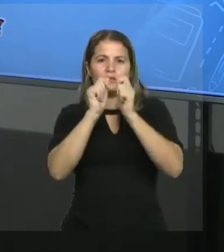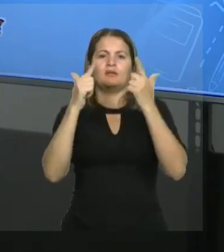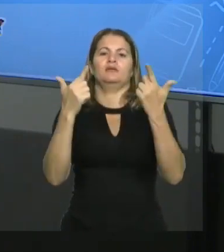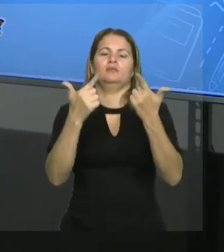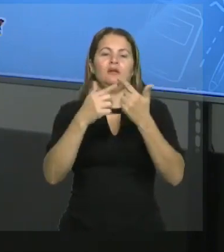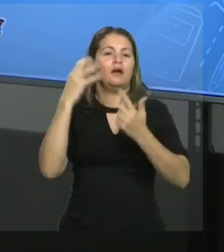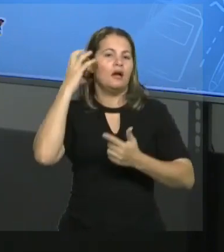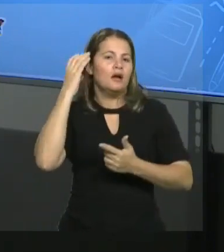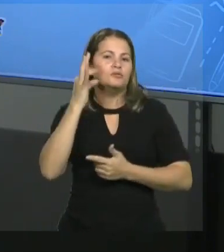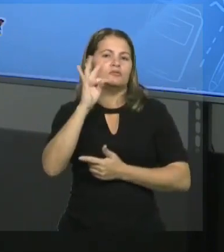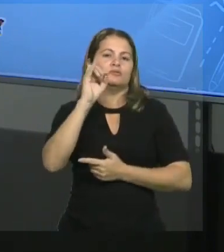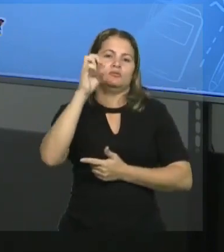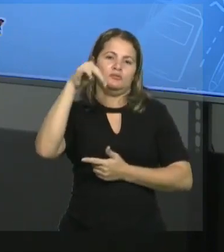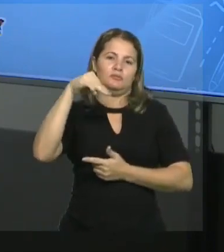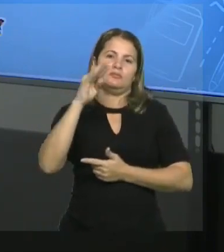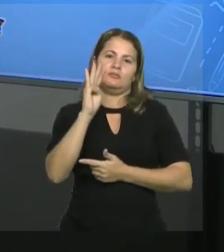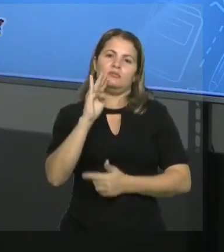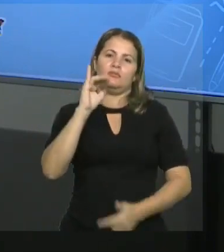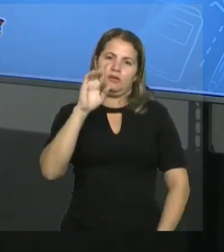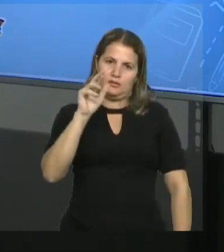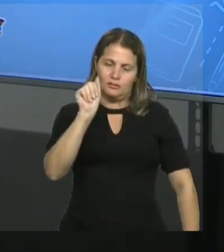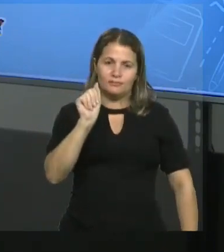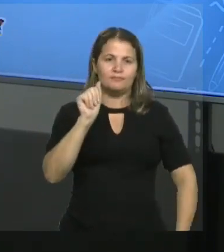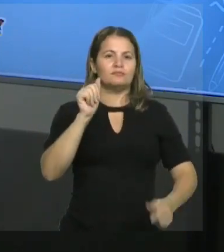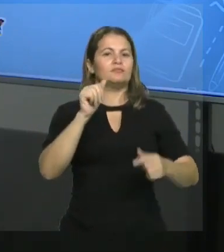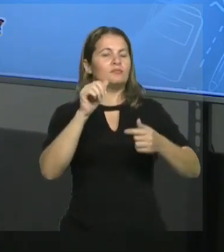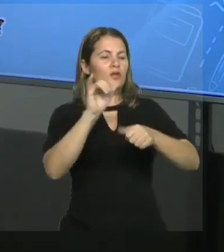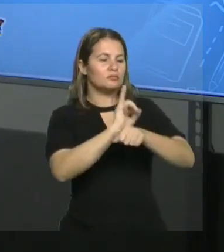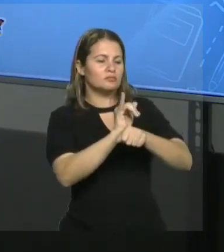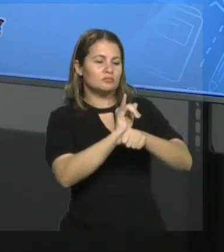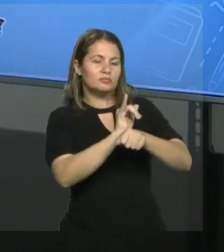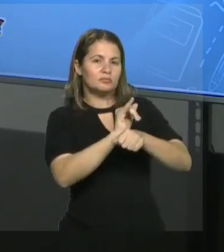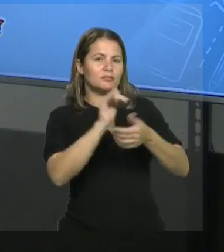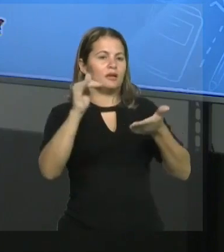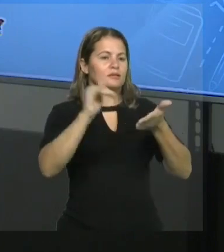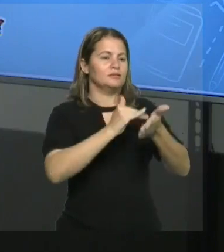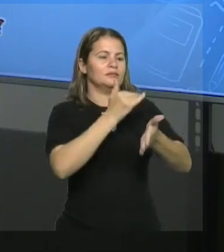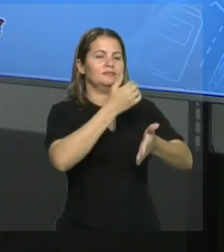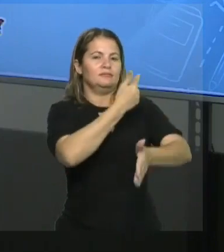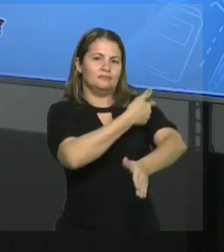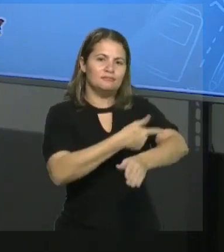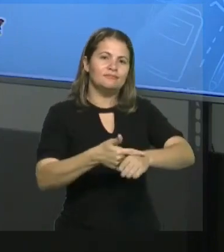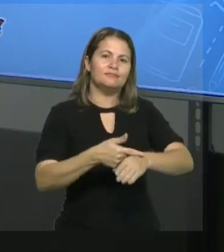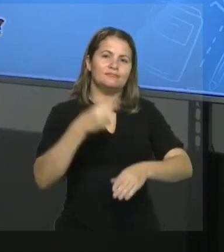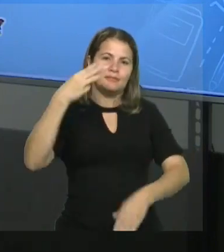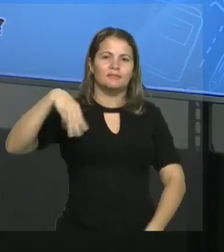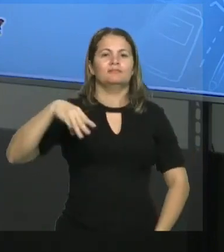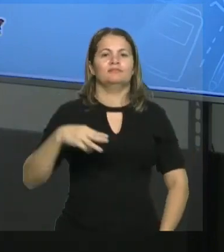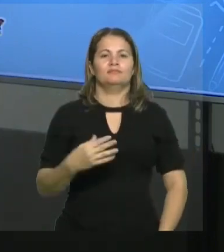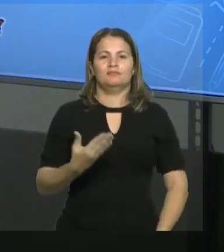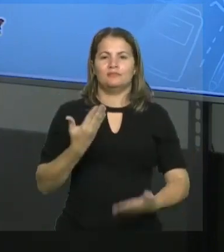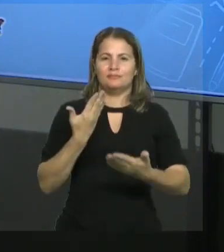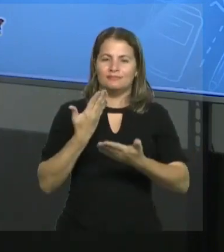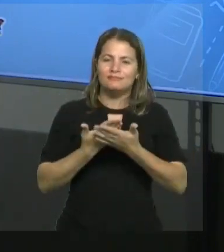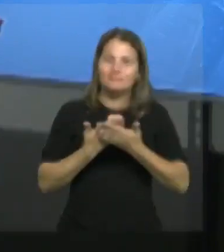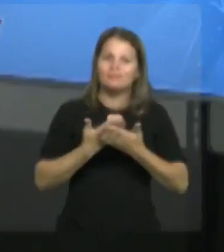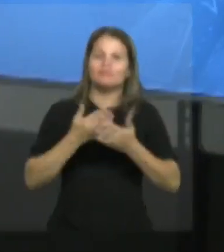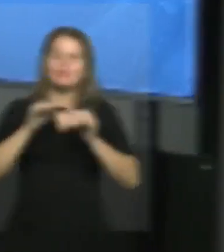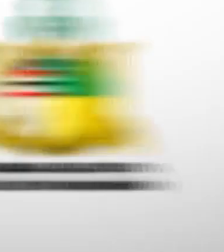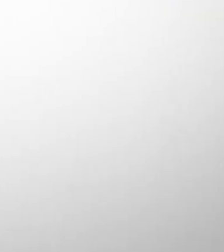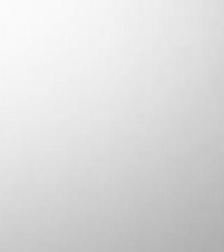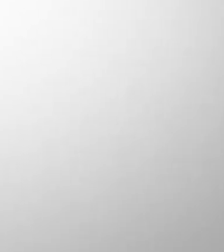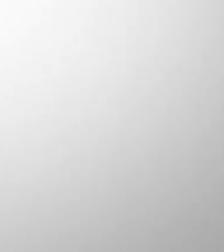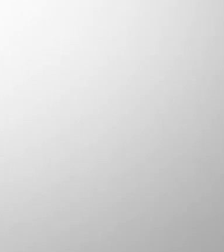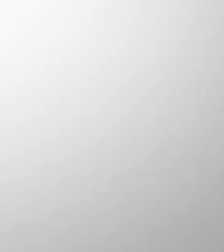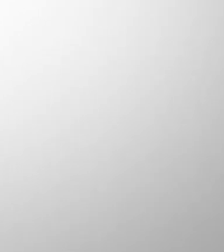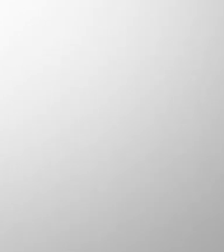Rádio Tibiras e Canal Ceduco Maranhão. Espero que vocês tenham gostado e bons estudos. Fiquem em casa, por favor.